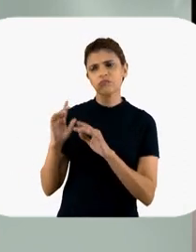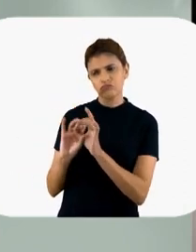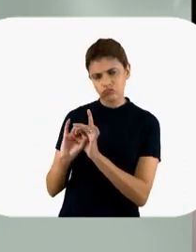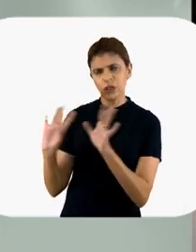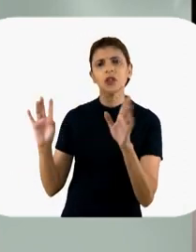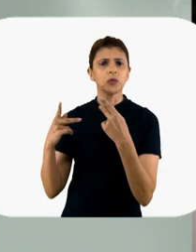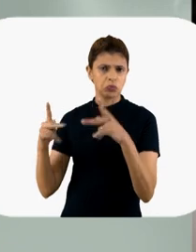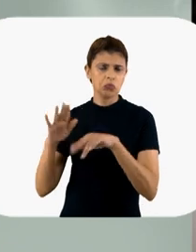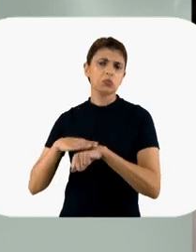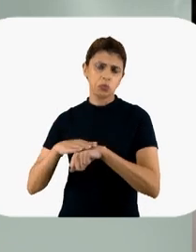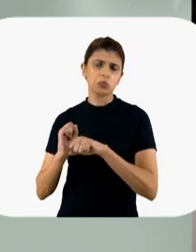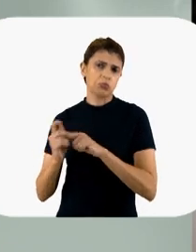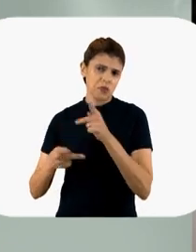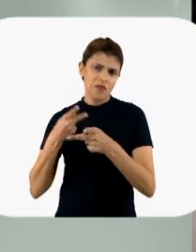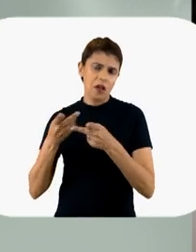pensando.